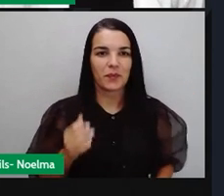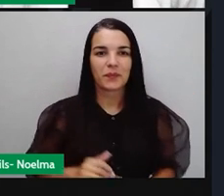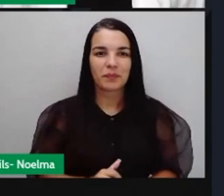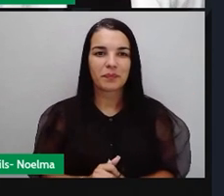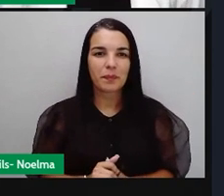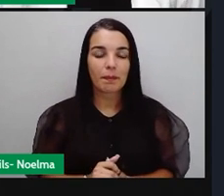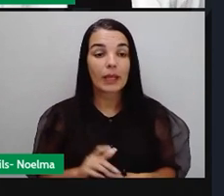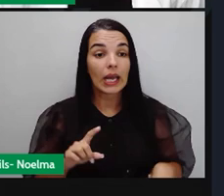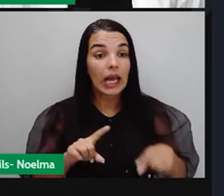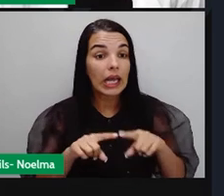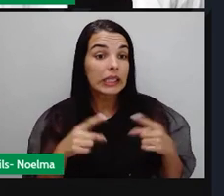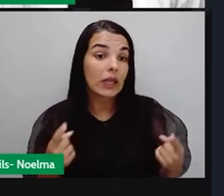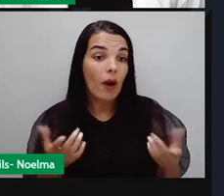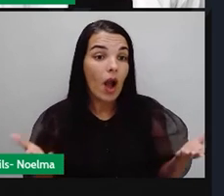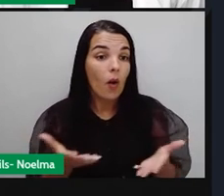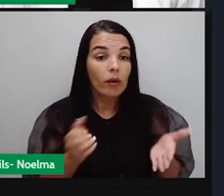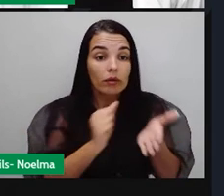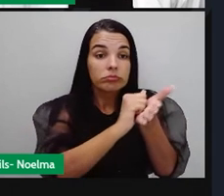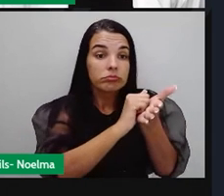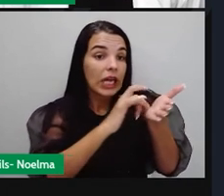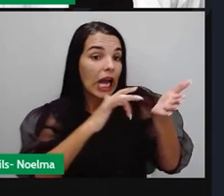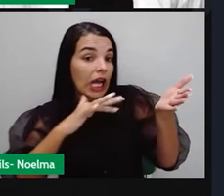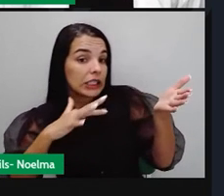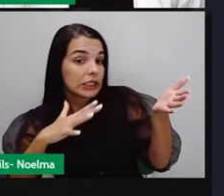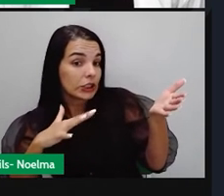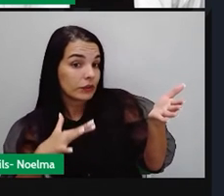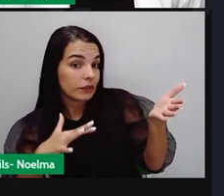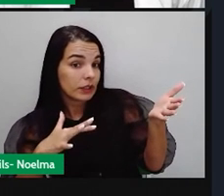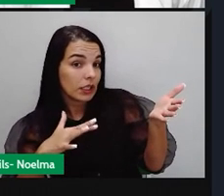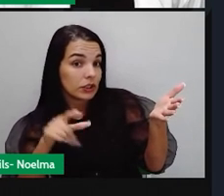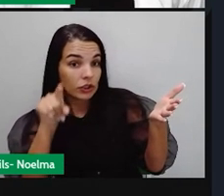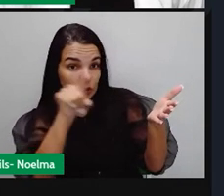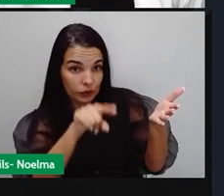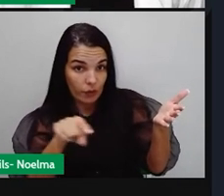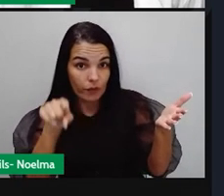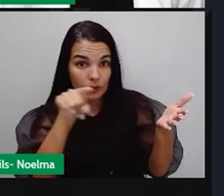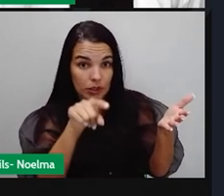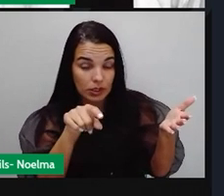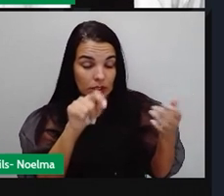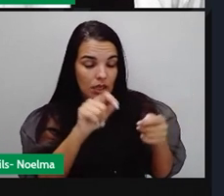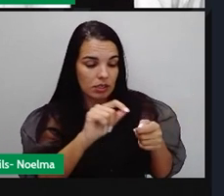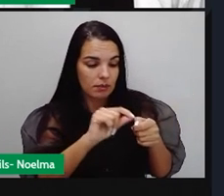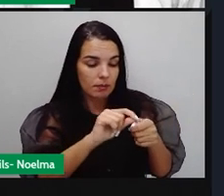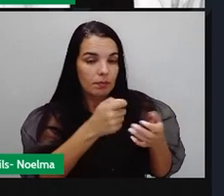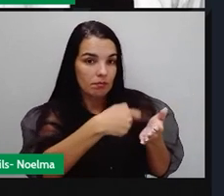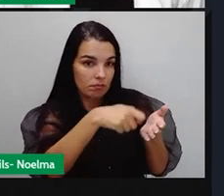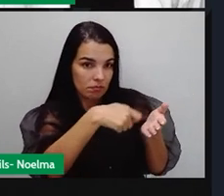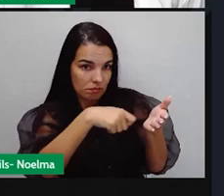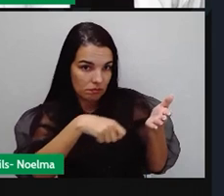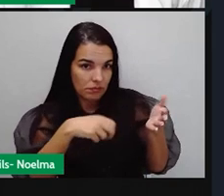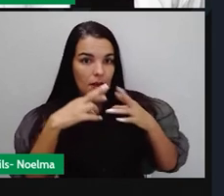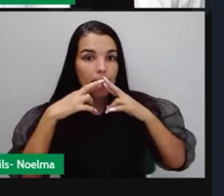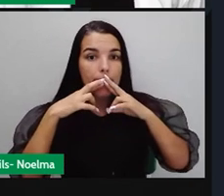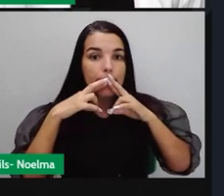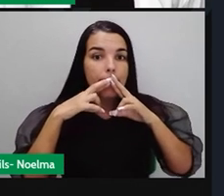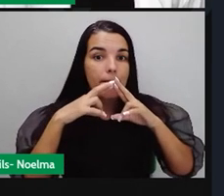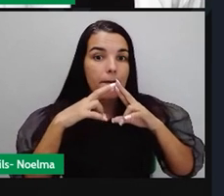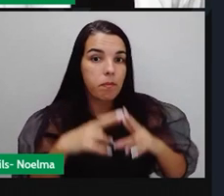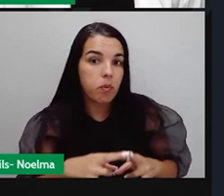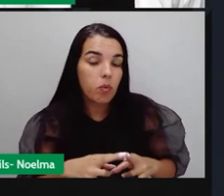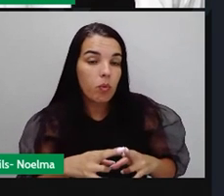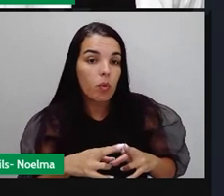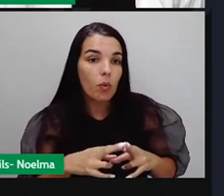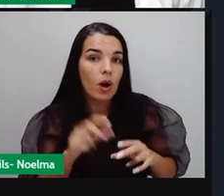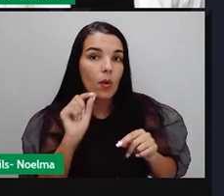Bem, agora vocês vão pegar o caderno de vocês e vão responder essa